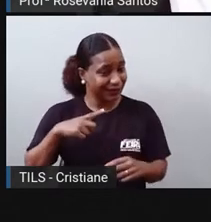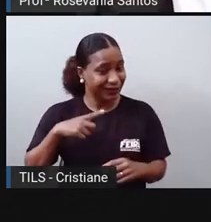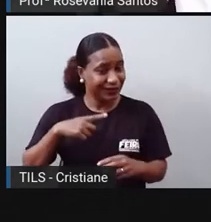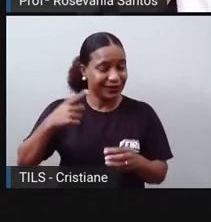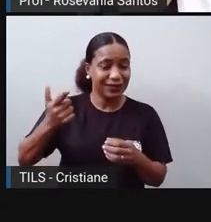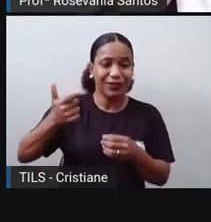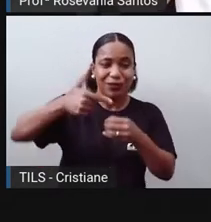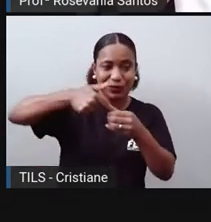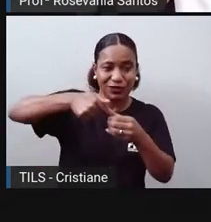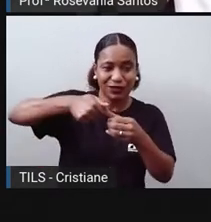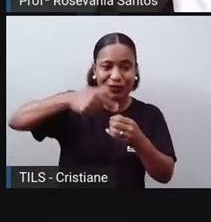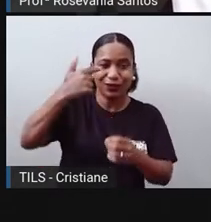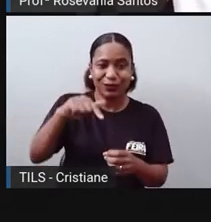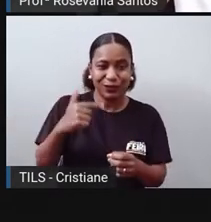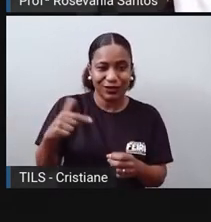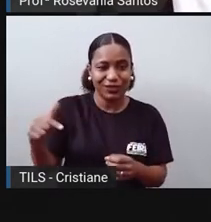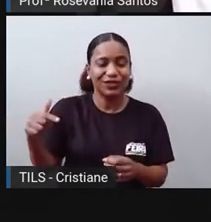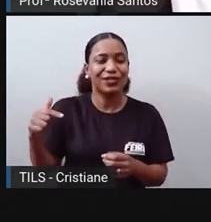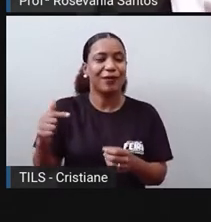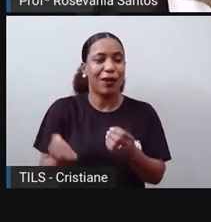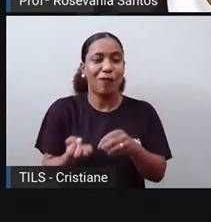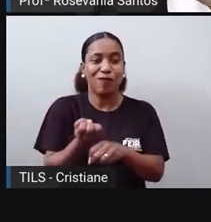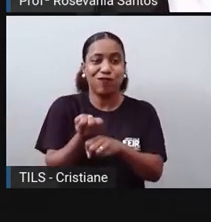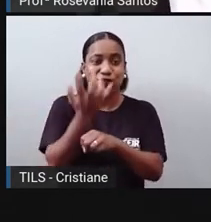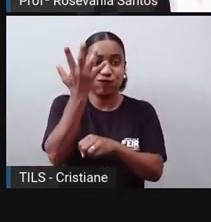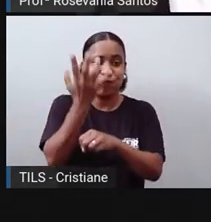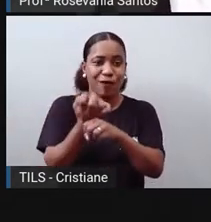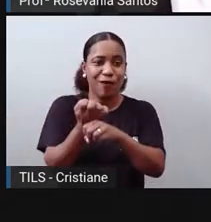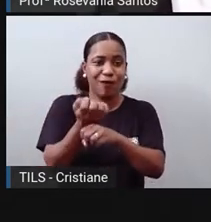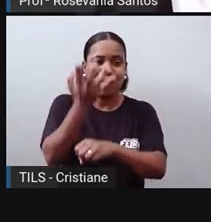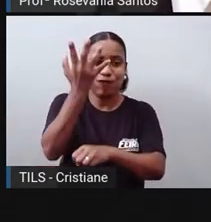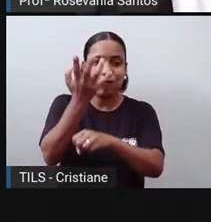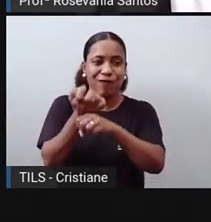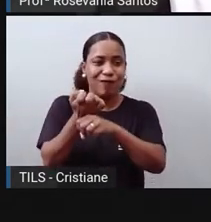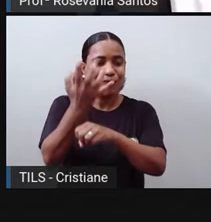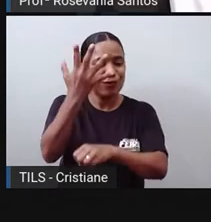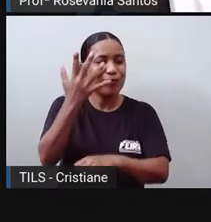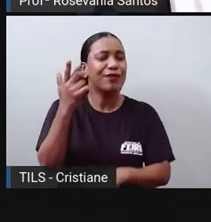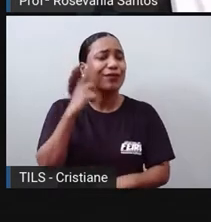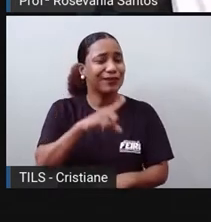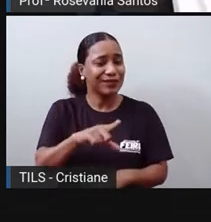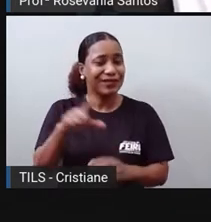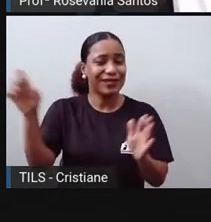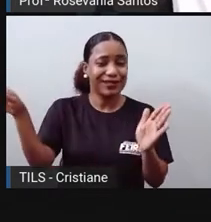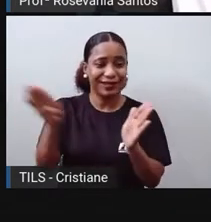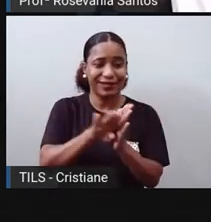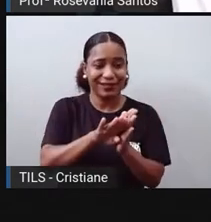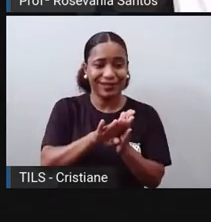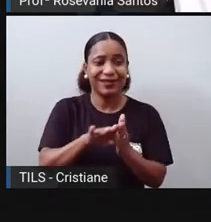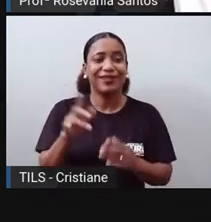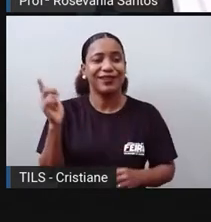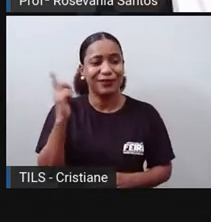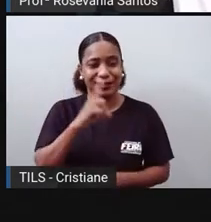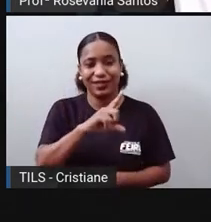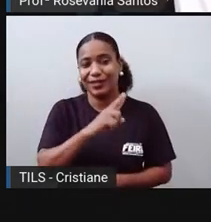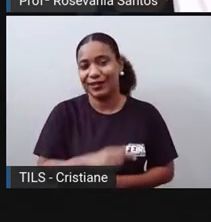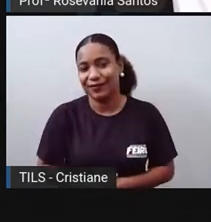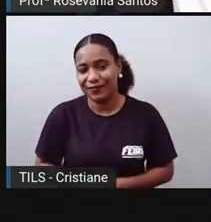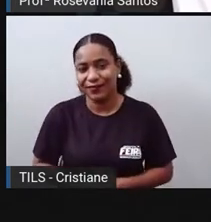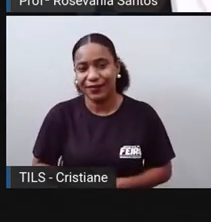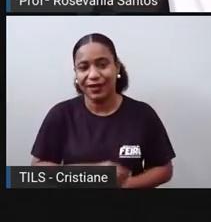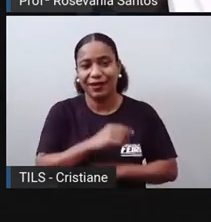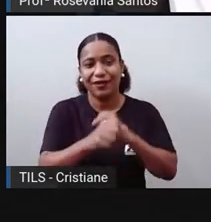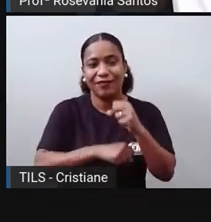Por quê? Porque a gente chegava mais rápido nos locais. Mas ainda não é como a gente vive hoje. Já em 1950, os